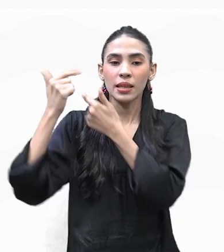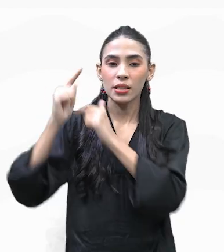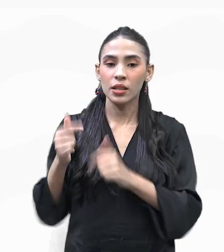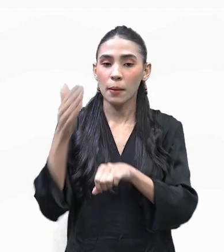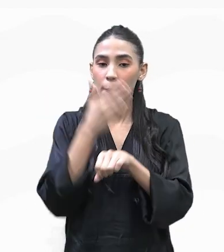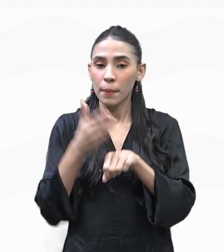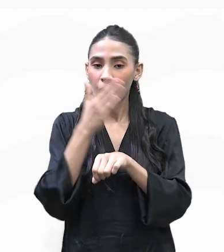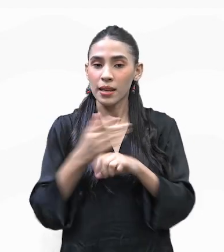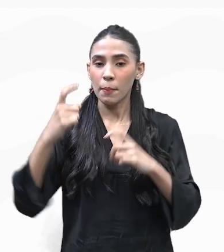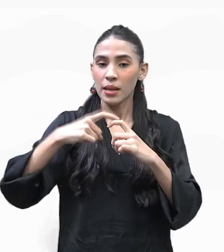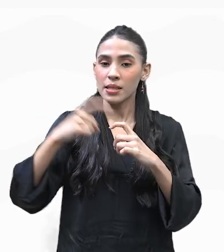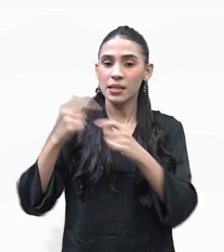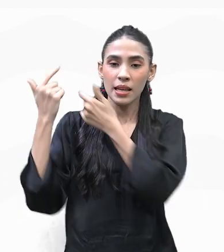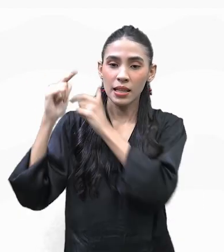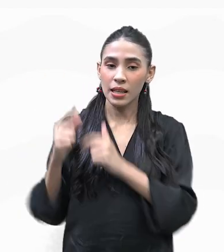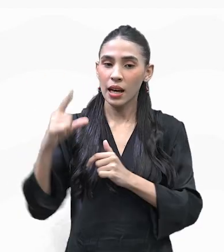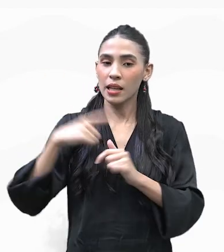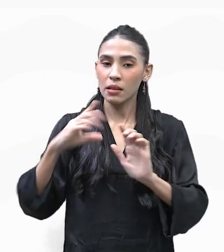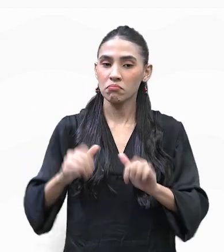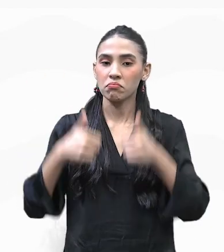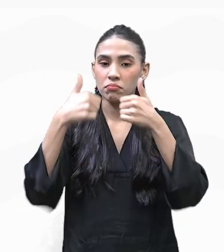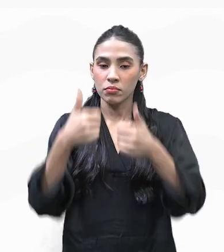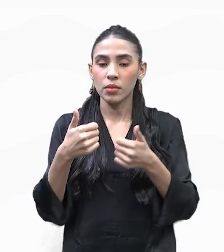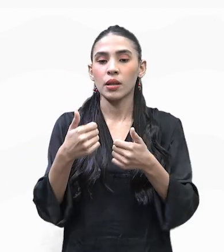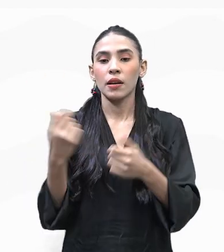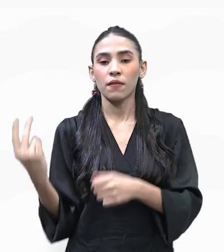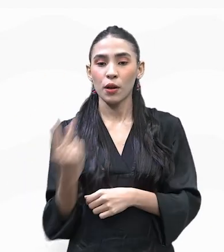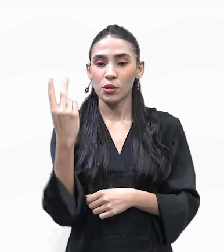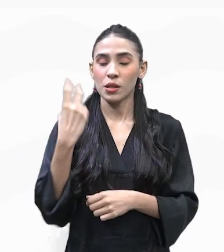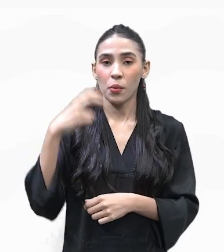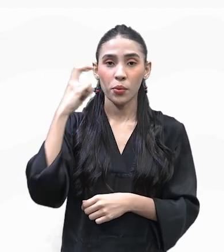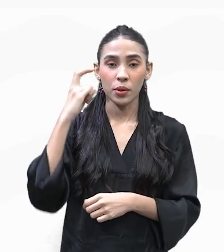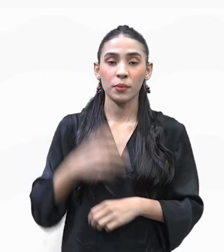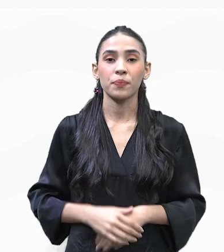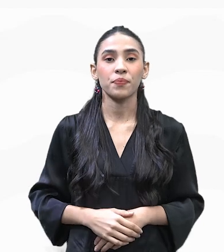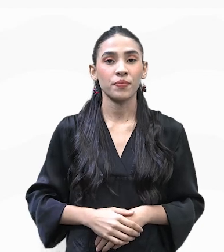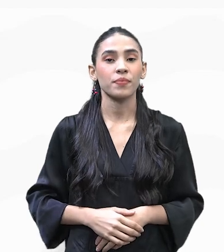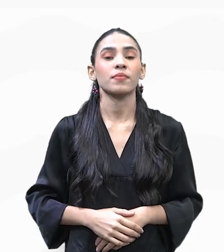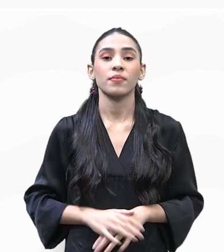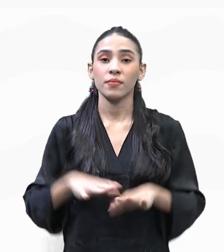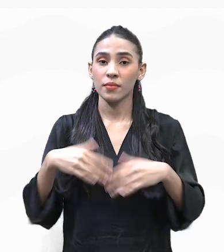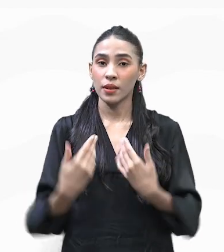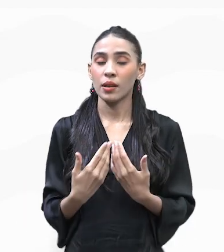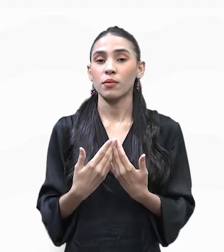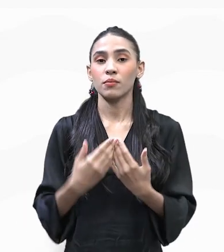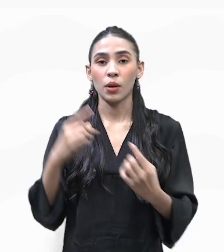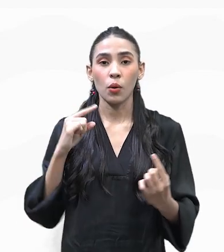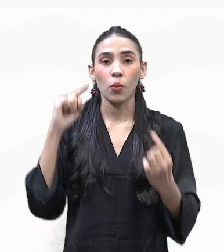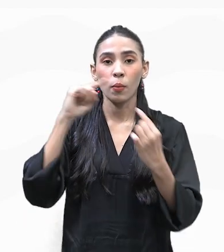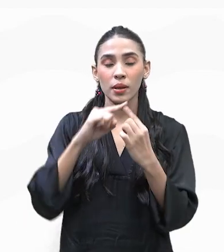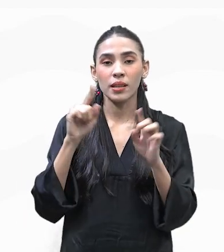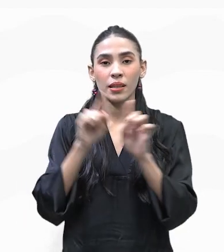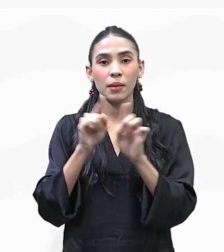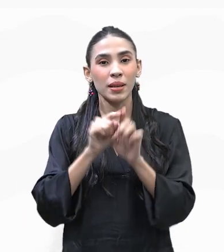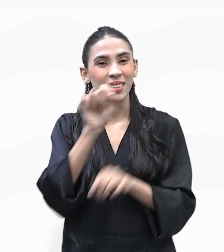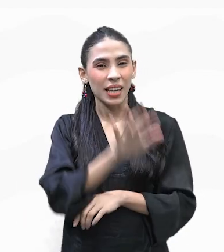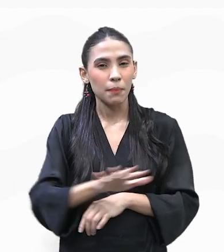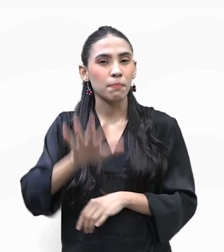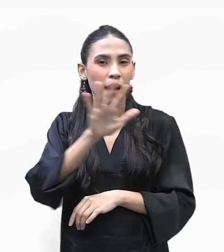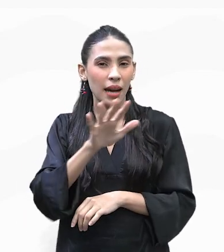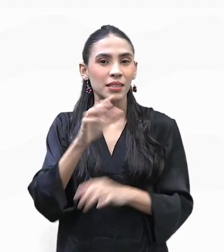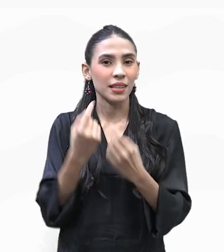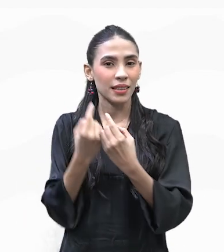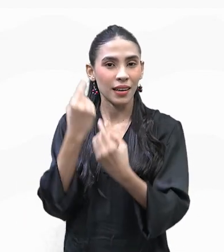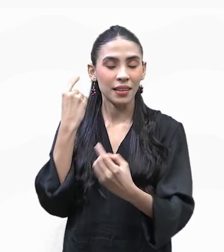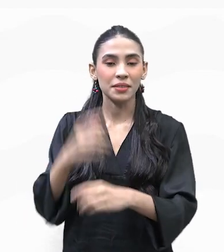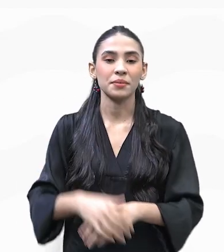medicina tradicional, têm grande potencial de mercado e valorização cultural. E tem tudo a ver, inclusive, com a imagem que nós estávamos, né? Nós vamos